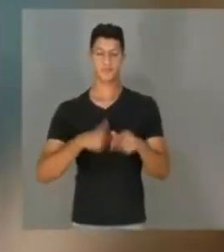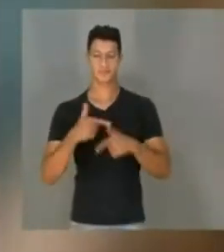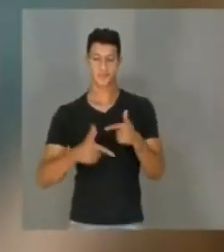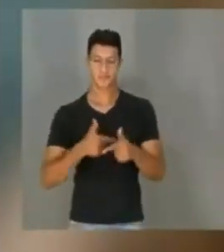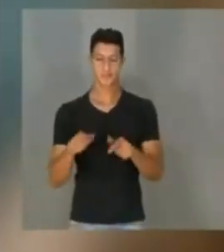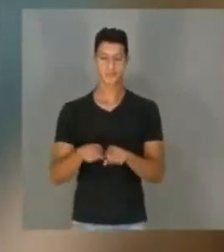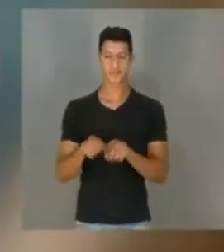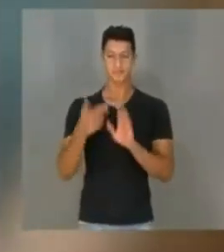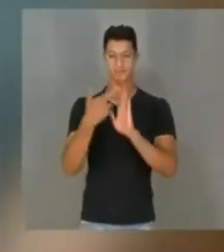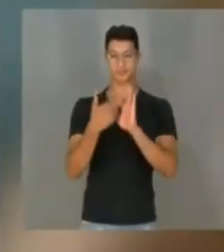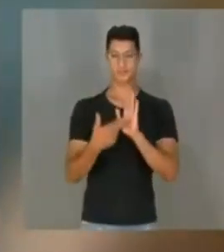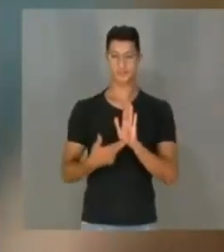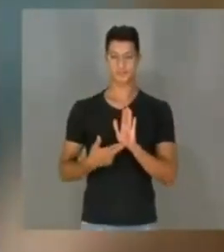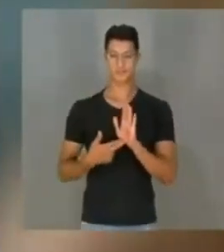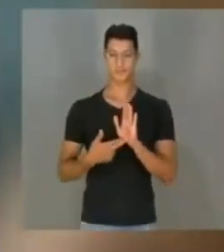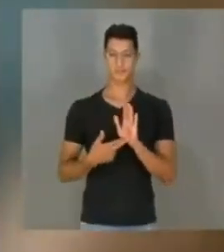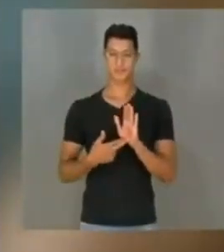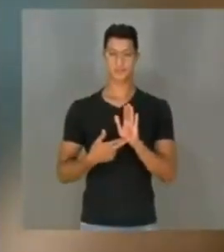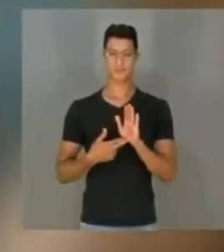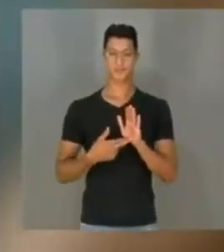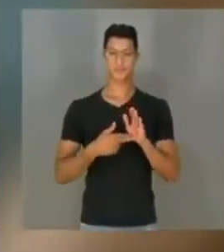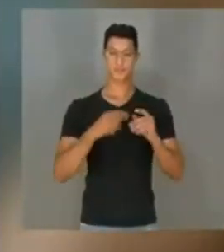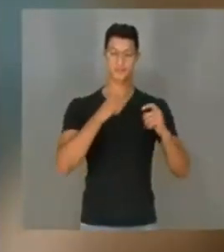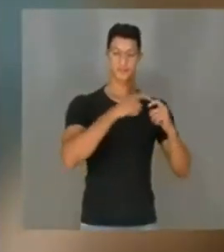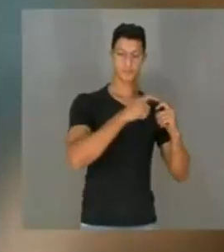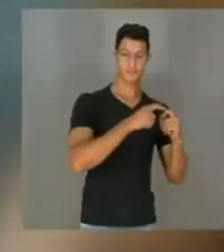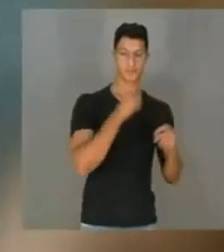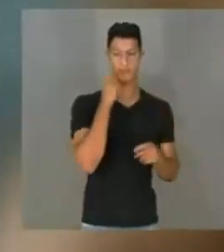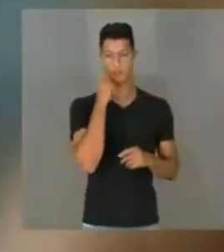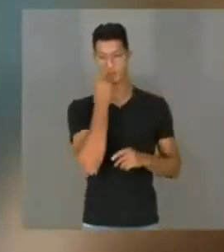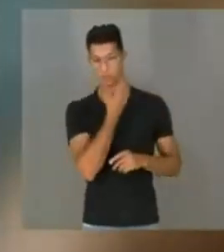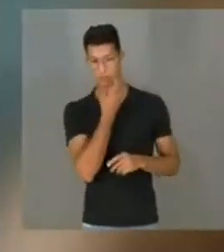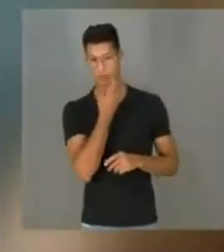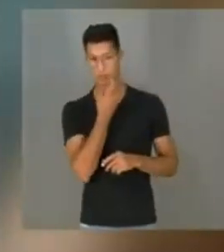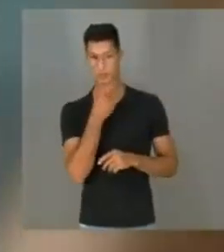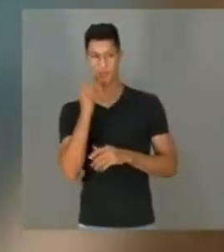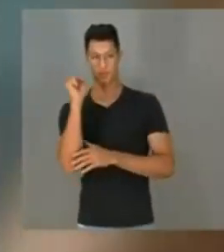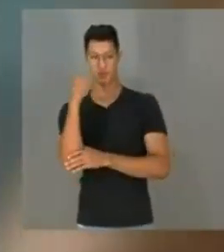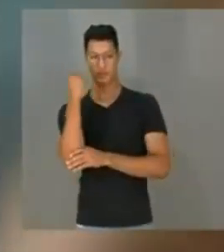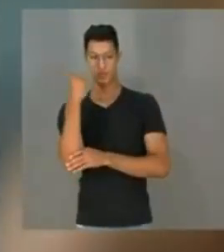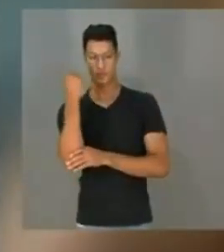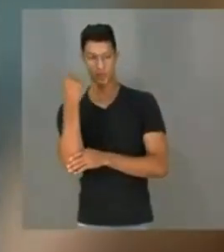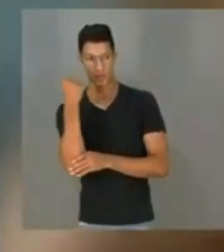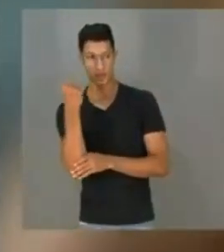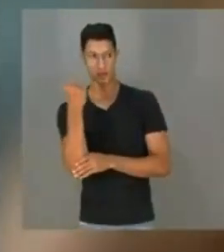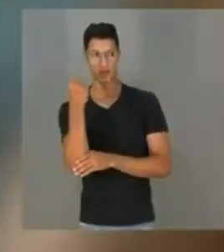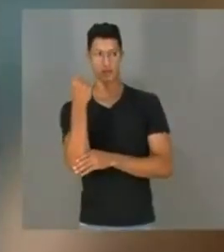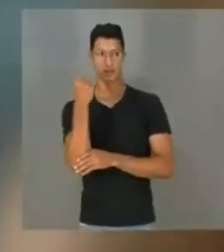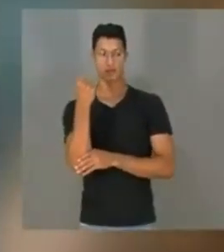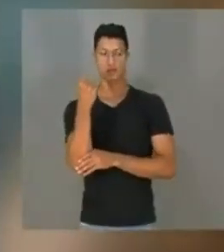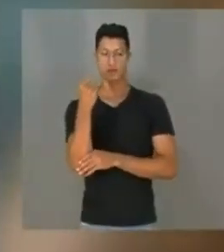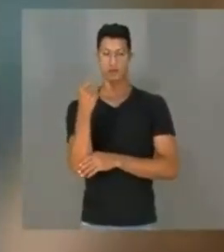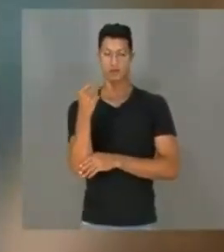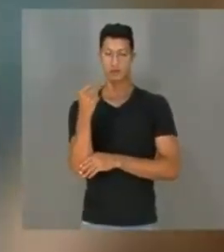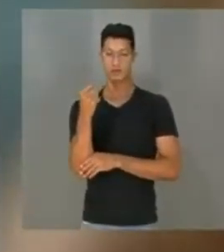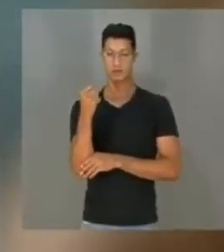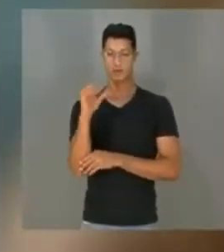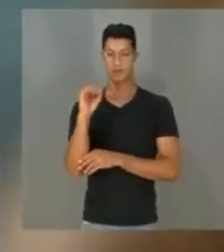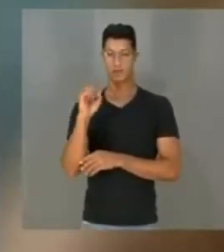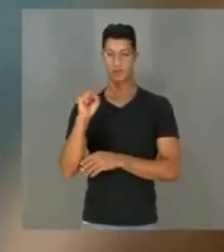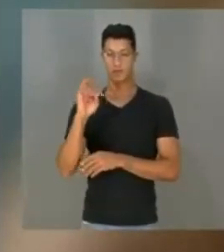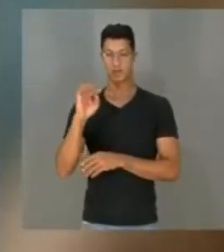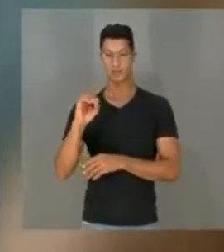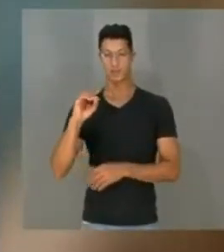regulamenta médicos, dentistas, fisioterapeutas, osteopathas,